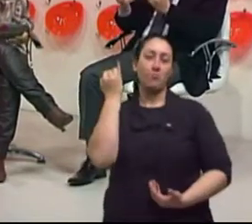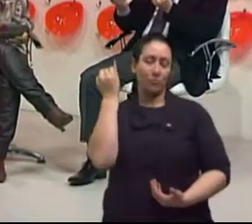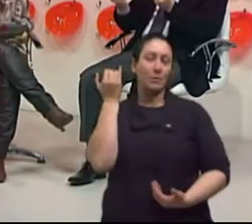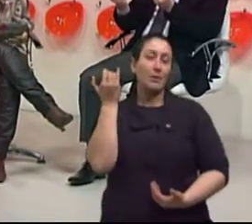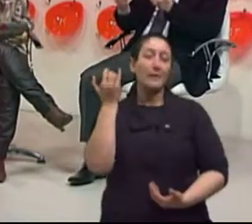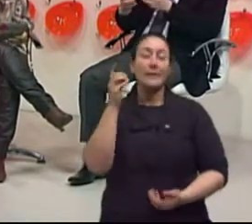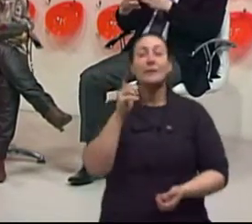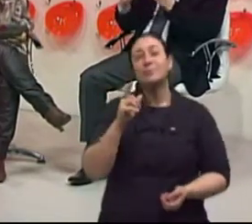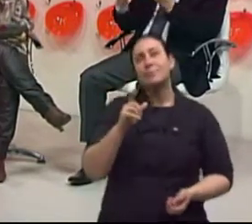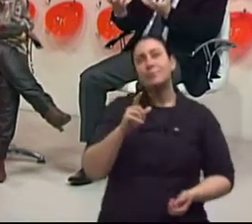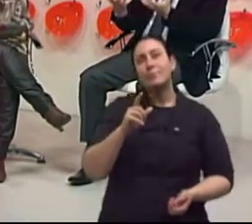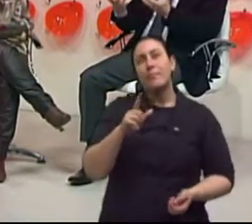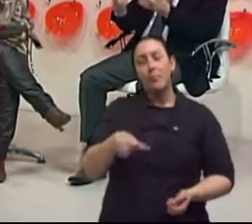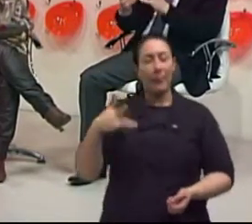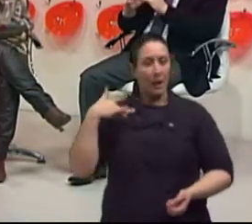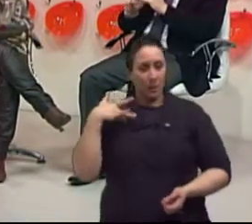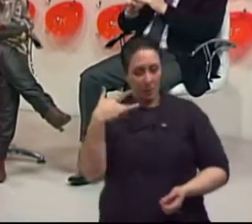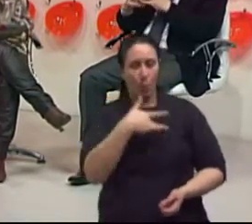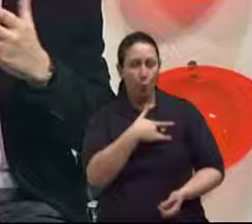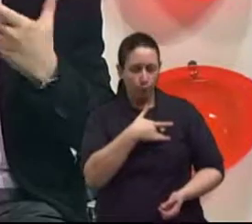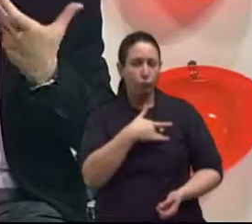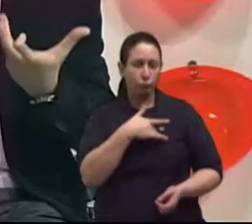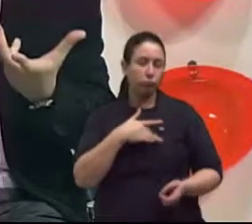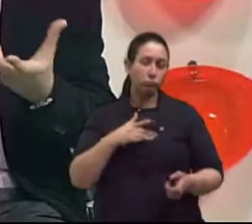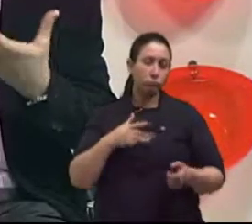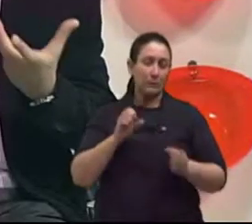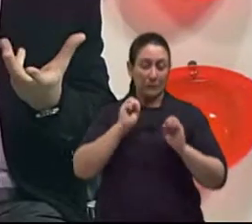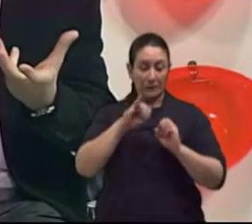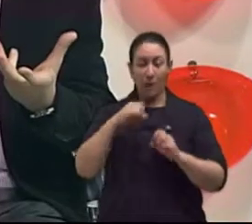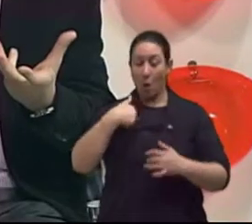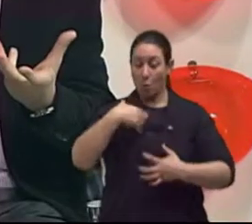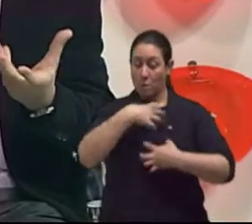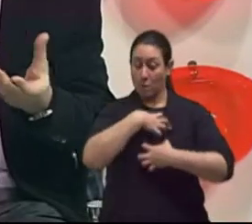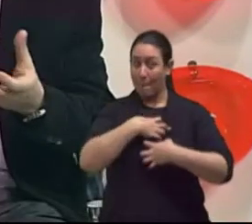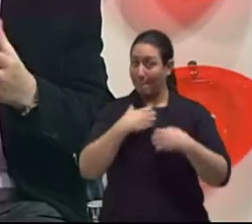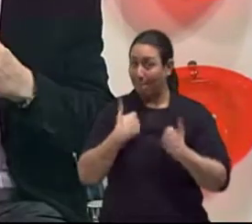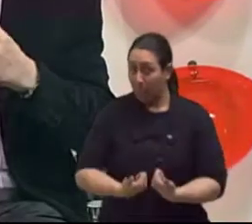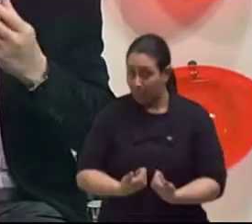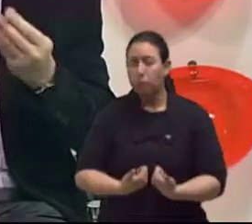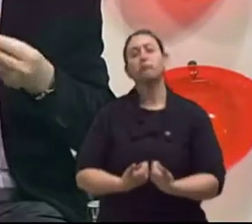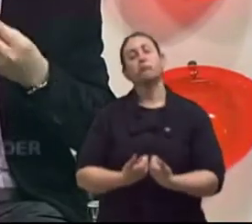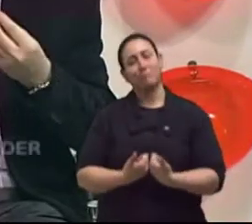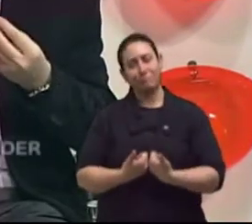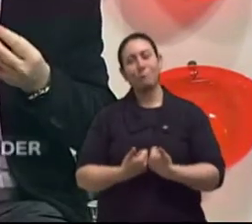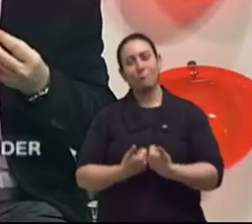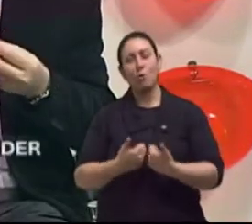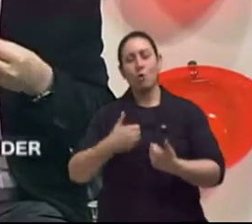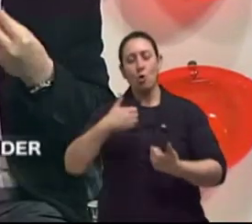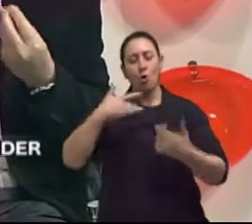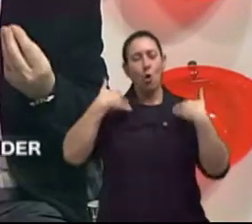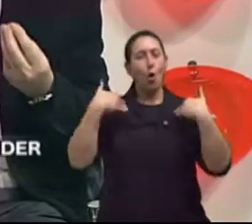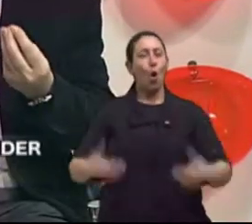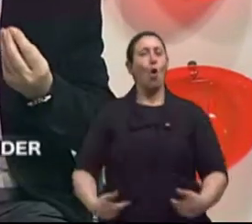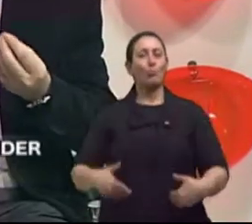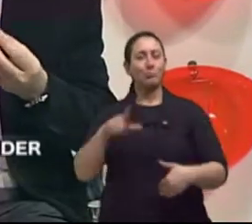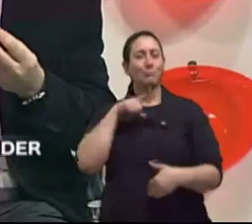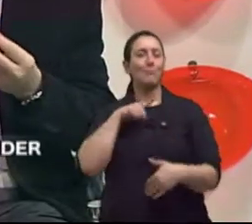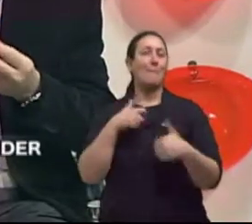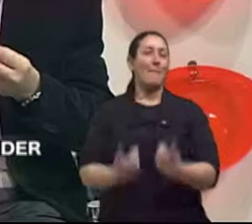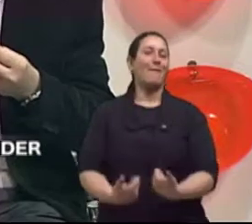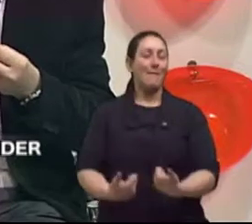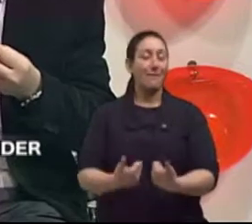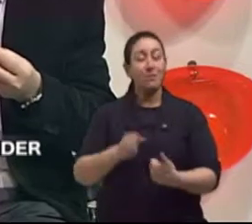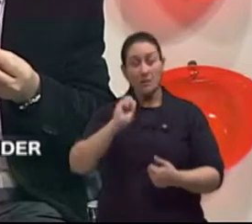em termos gerais, assim, se sentir bem é o mais importante. Então, quando a gente coloca a questão da saúde,